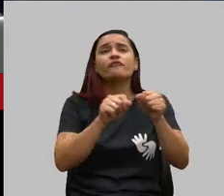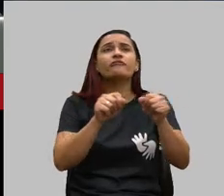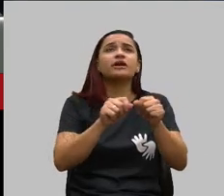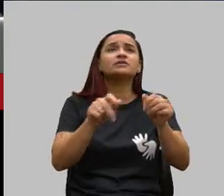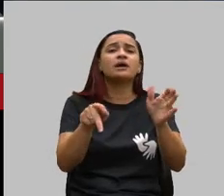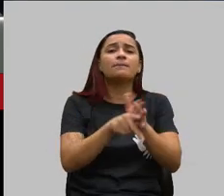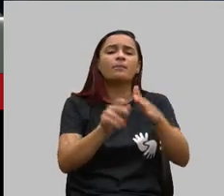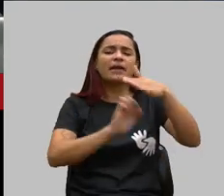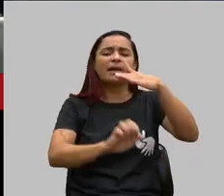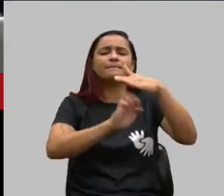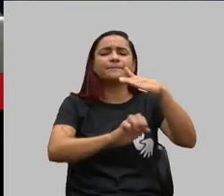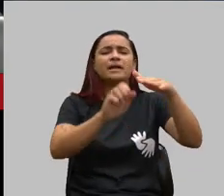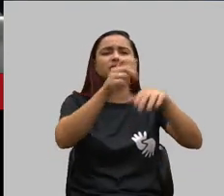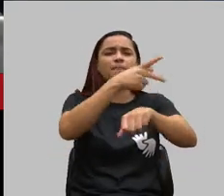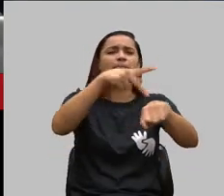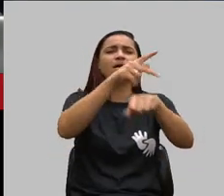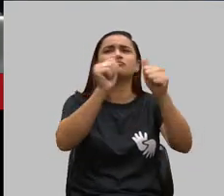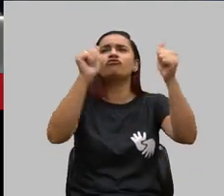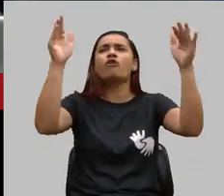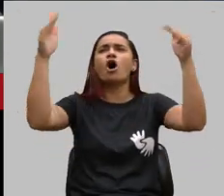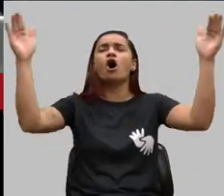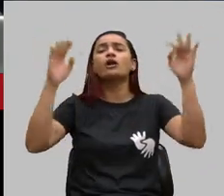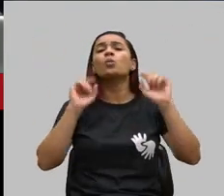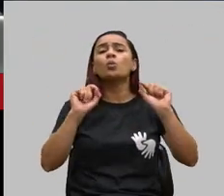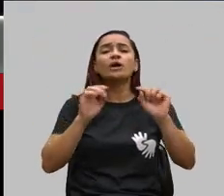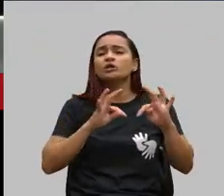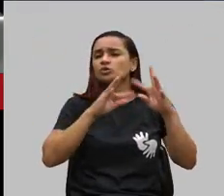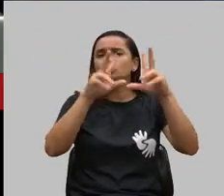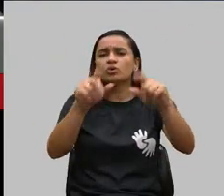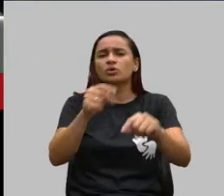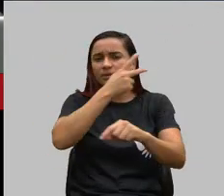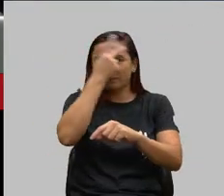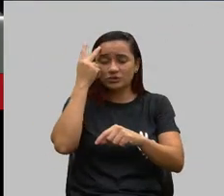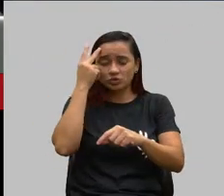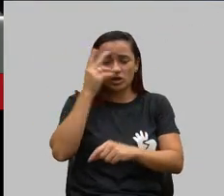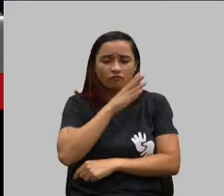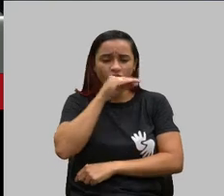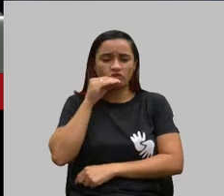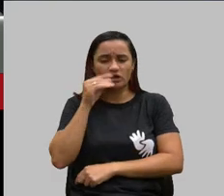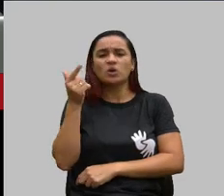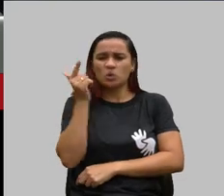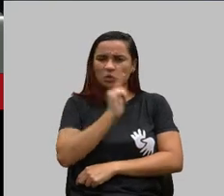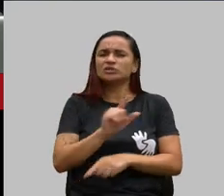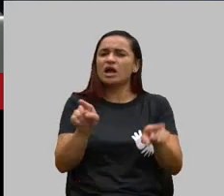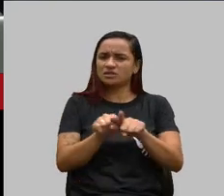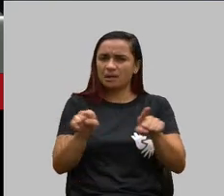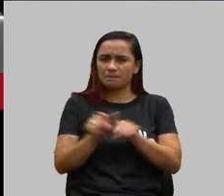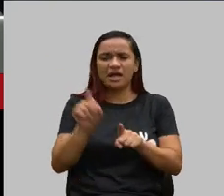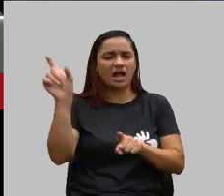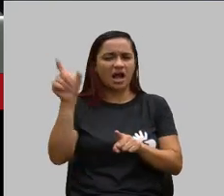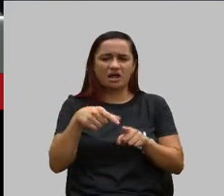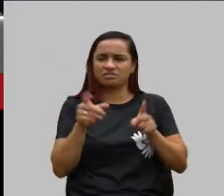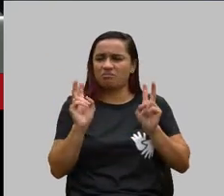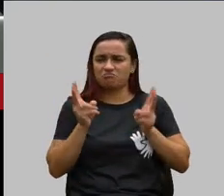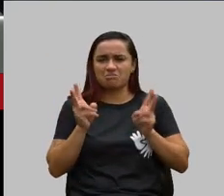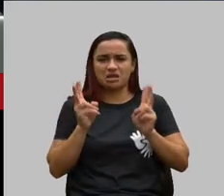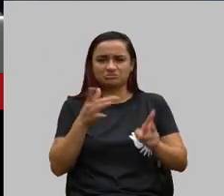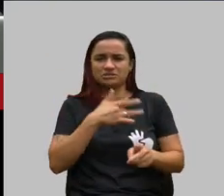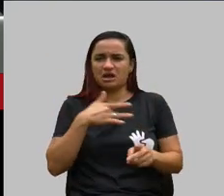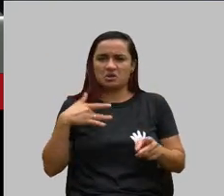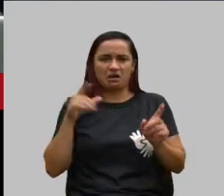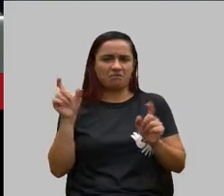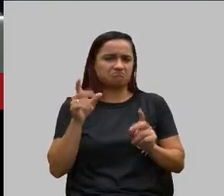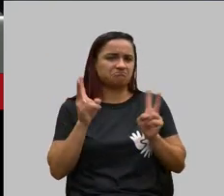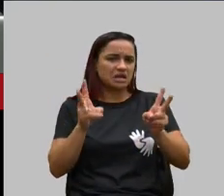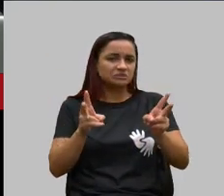que todas as pessoas que estão empregadas em uma multinacional conseguem aderir a um plano de saúde, mas aqueles pequenos